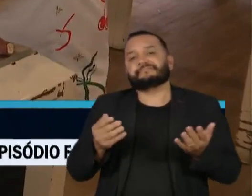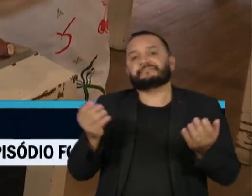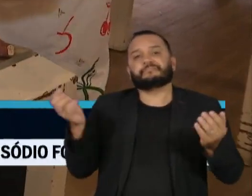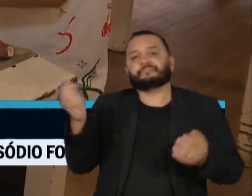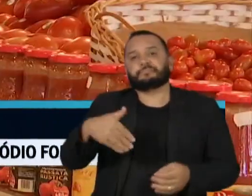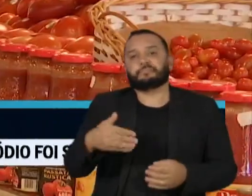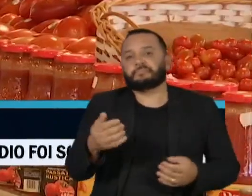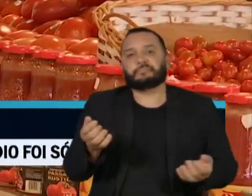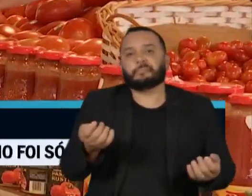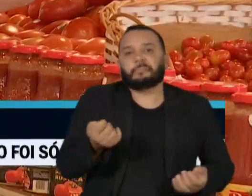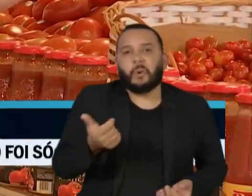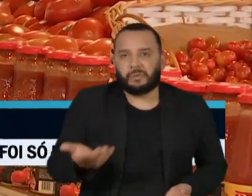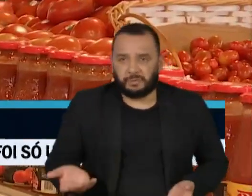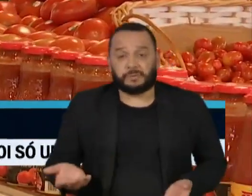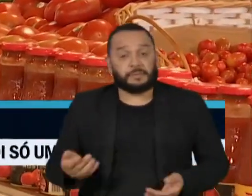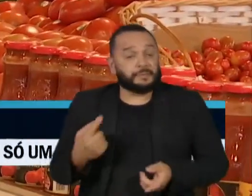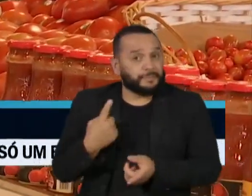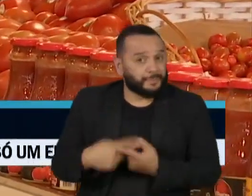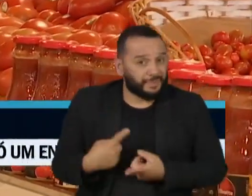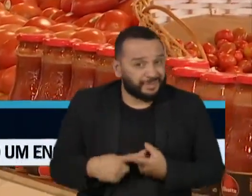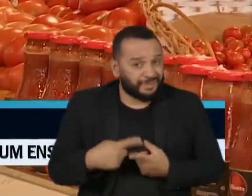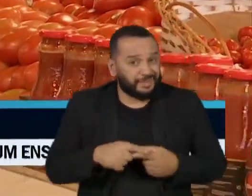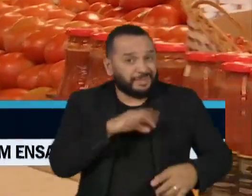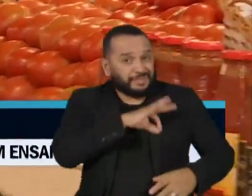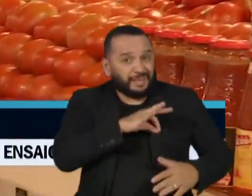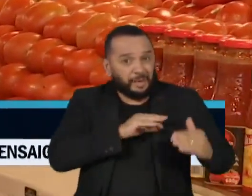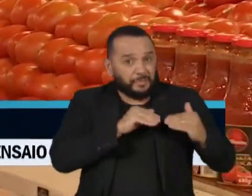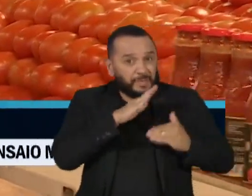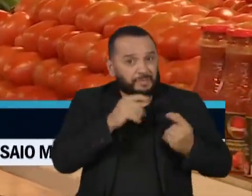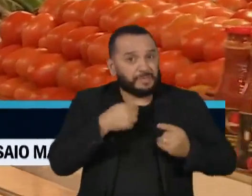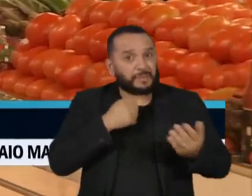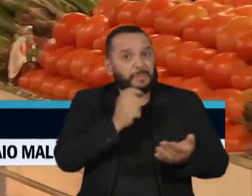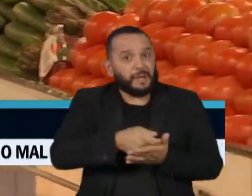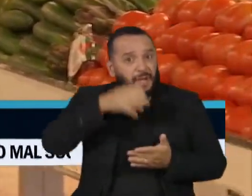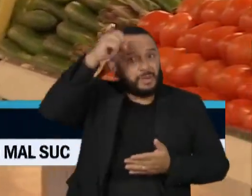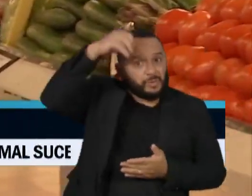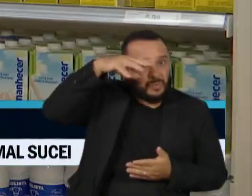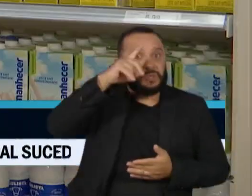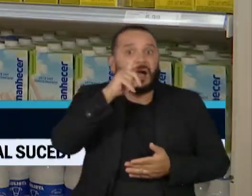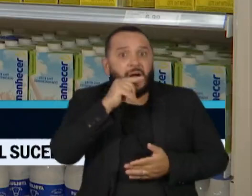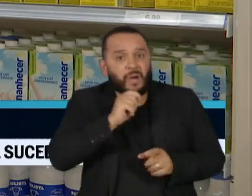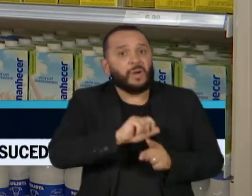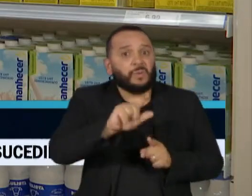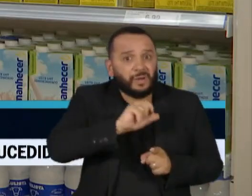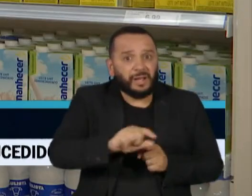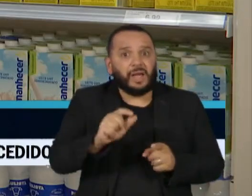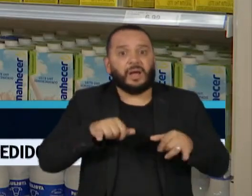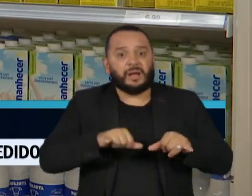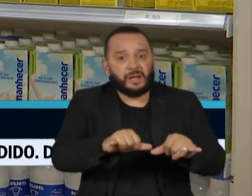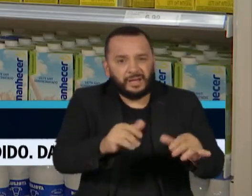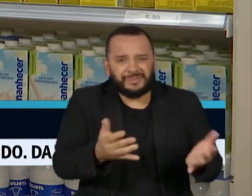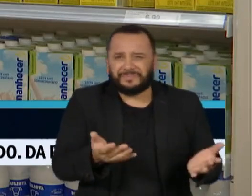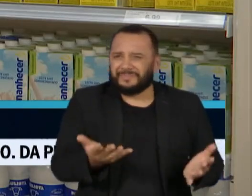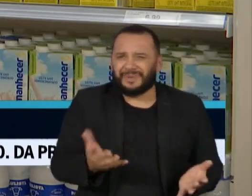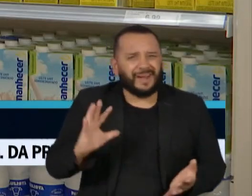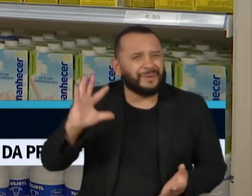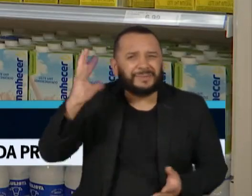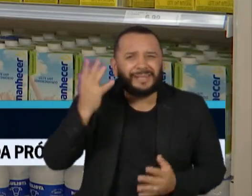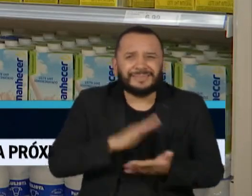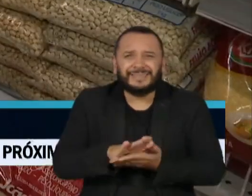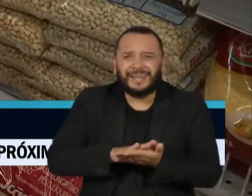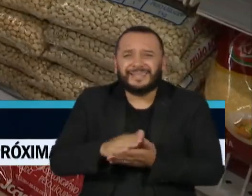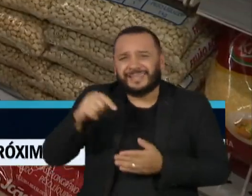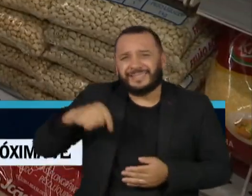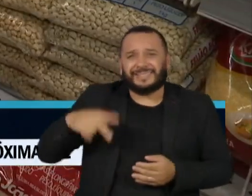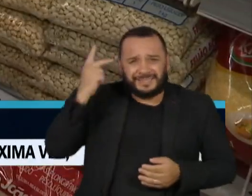capaz de fornecer o básico para uma família viver com dignidade. Não é o que acontece. Em São Paulo, por exemplo, o valor da